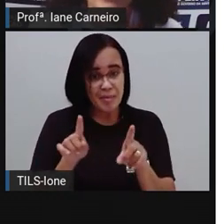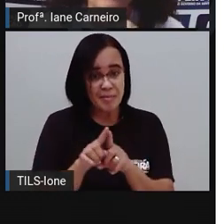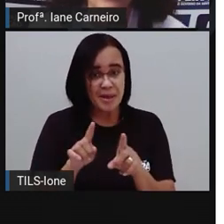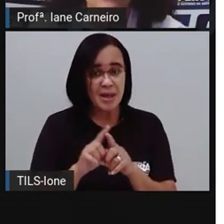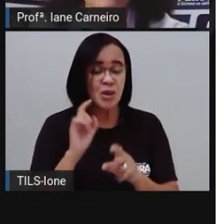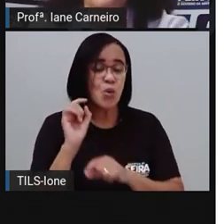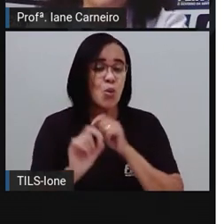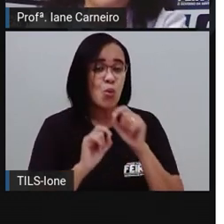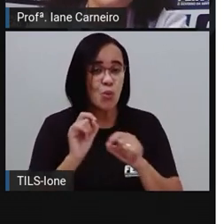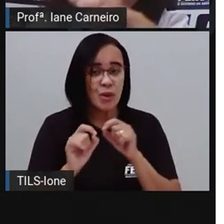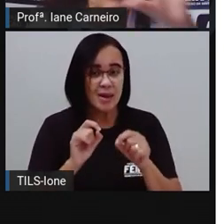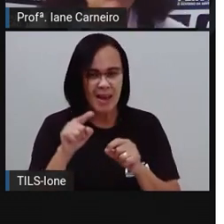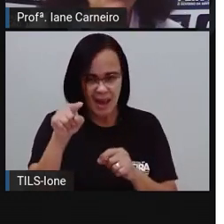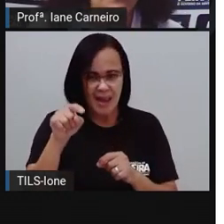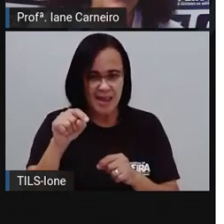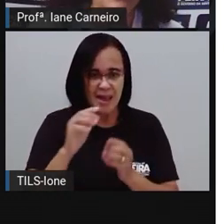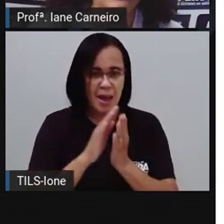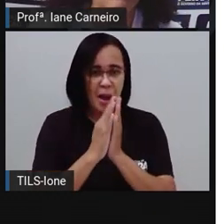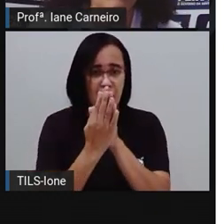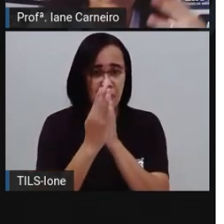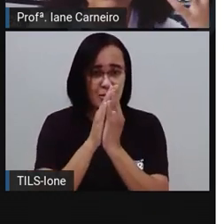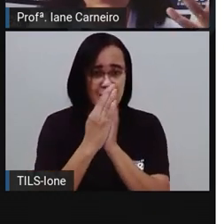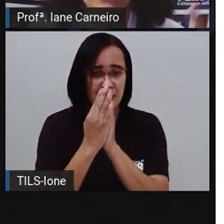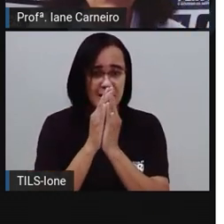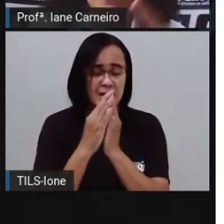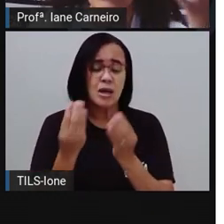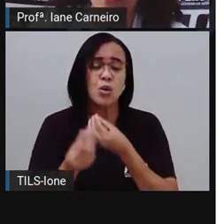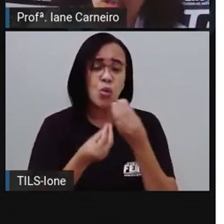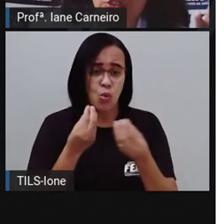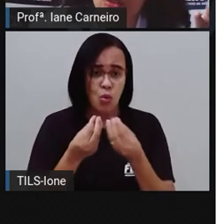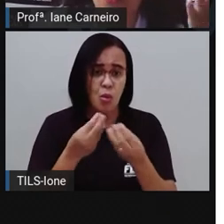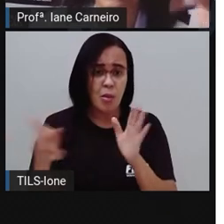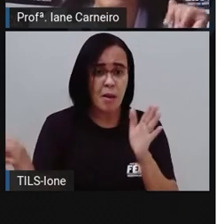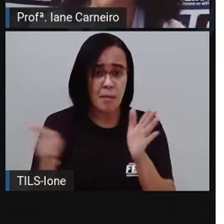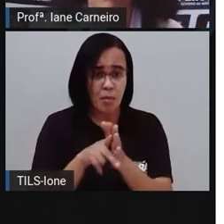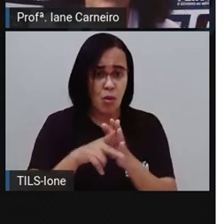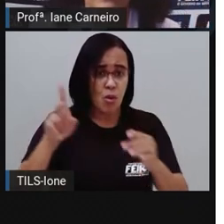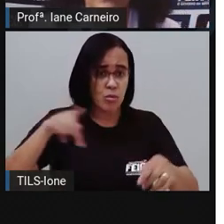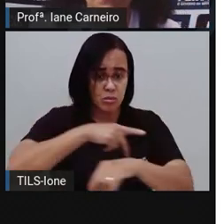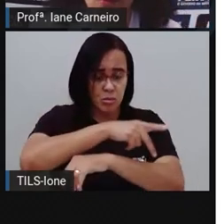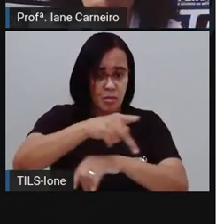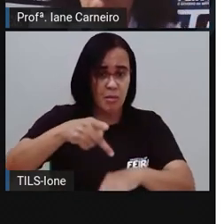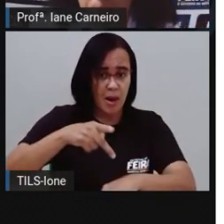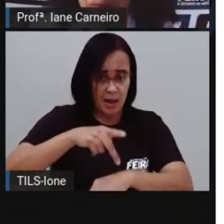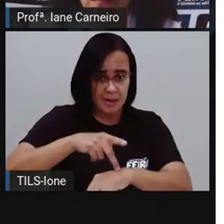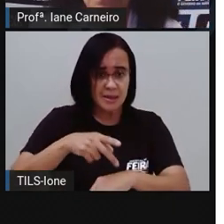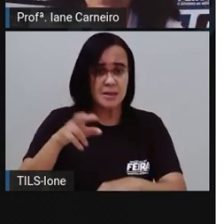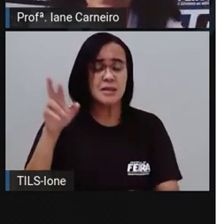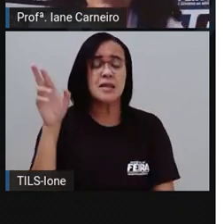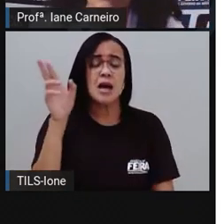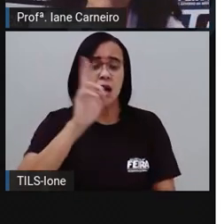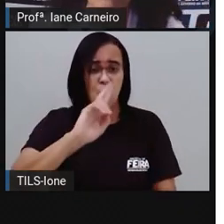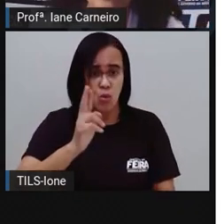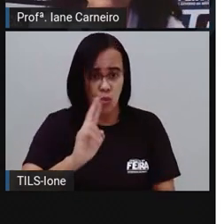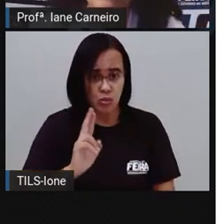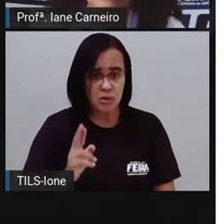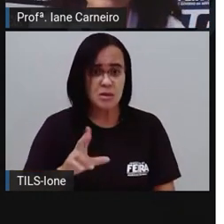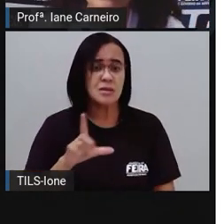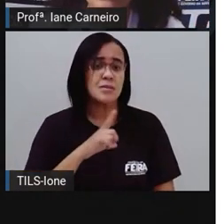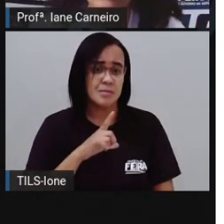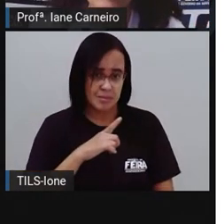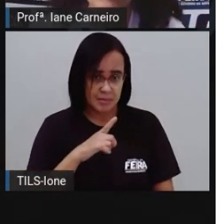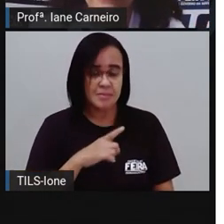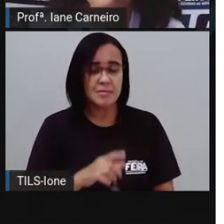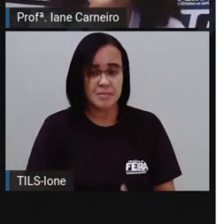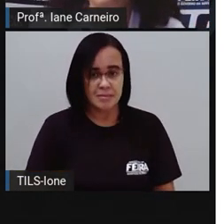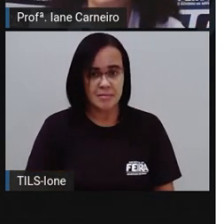da Rússia, que é bastante vermelha, né? Por causa do regime político daquele país, tá bom? Vamos ver